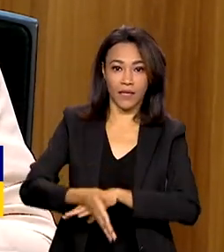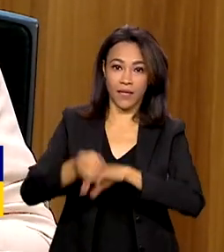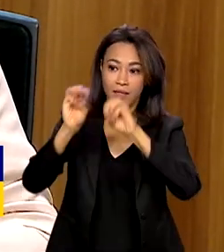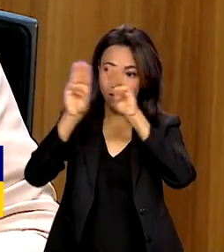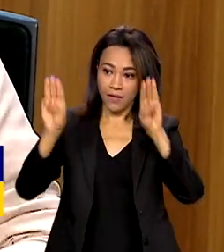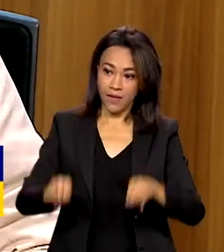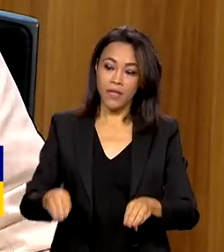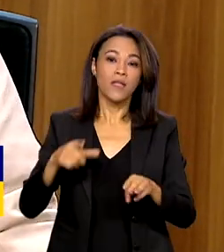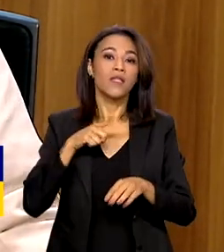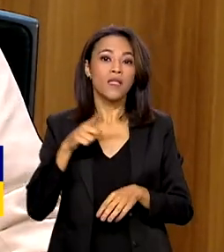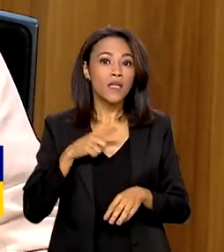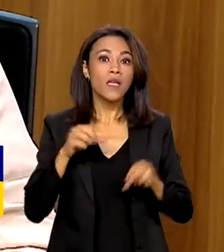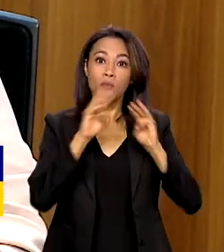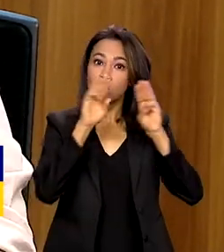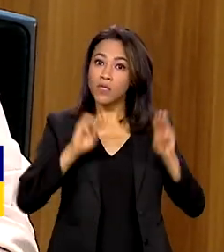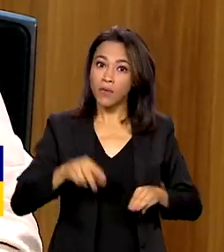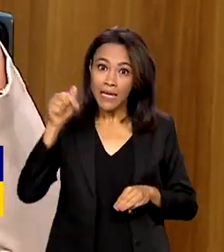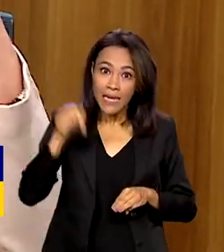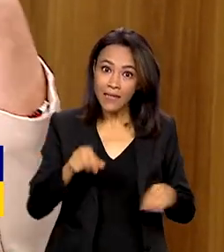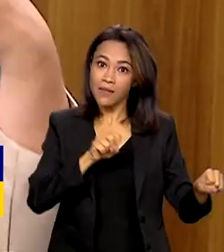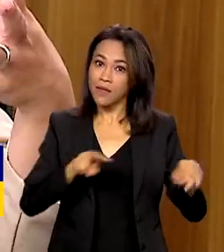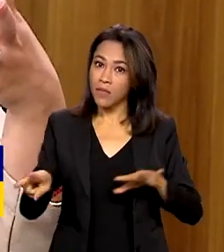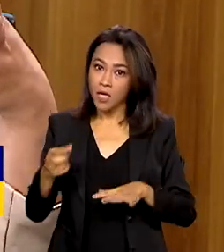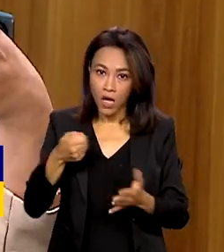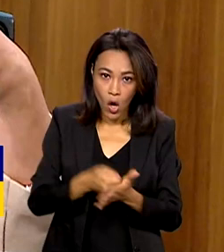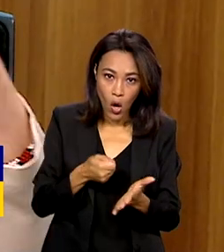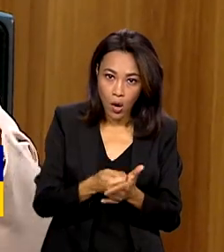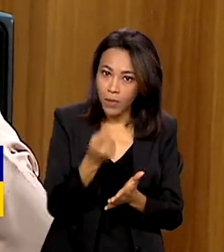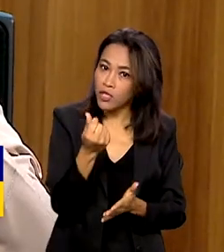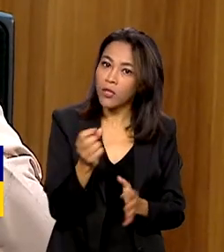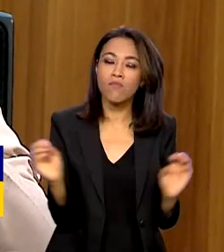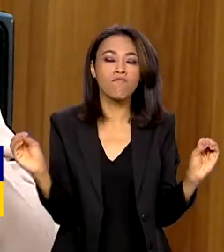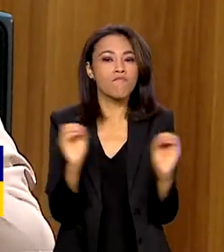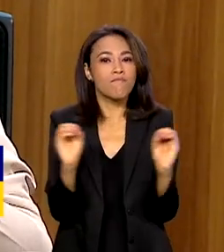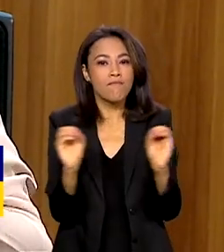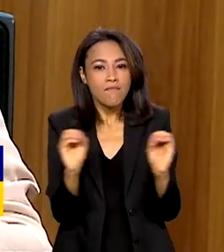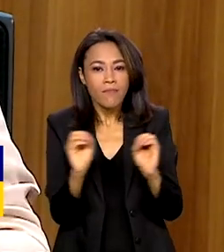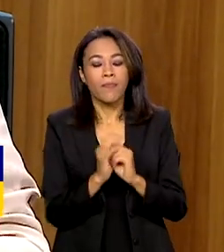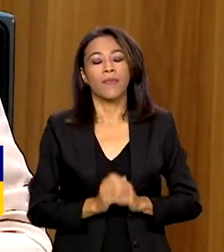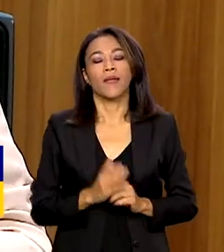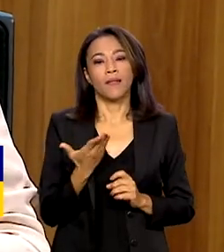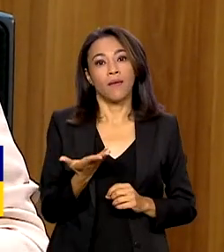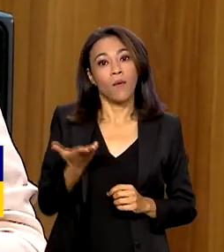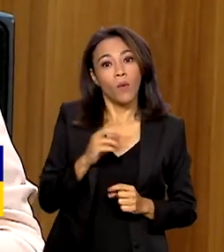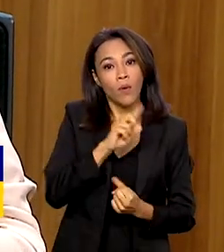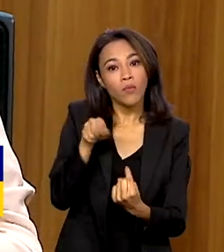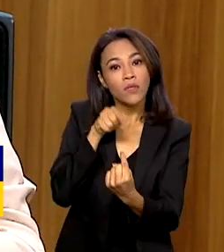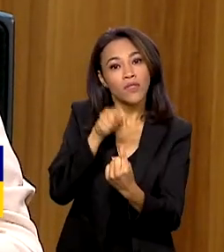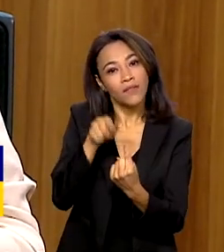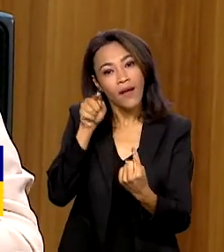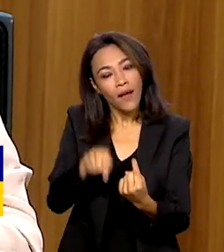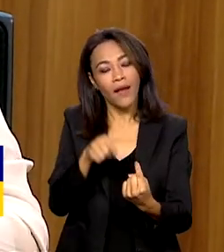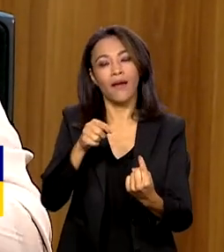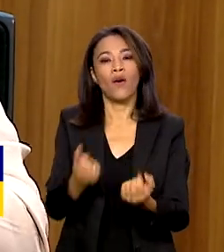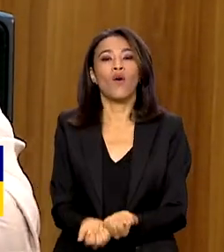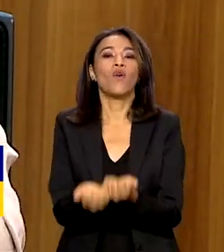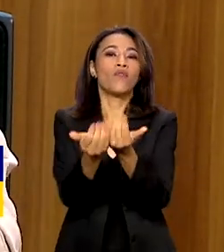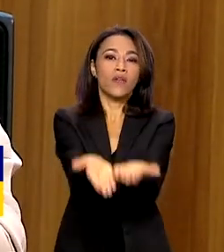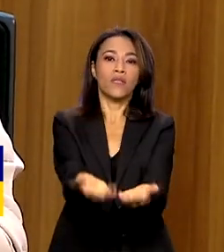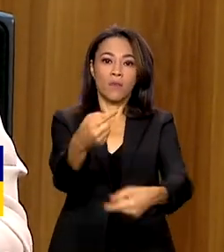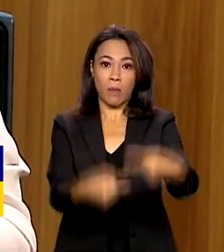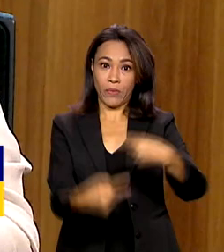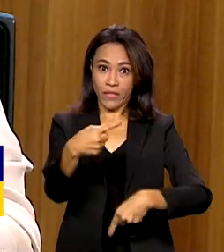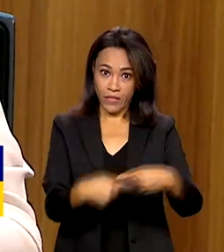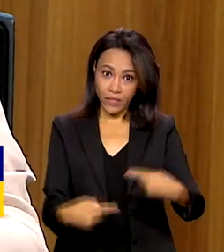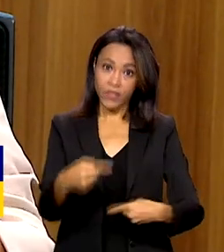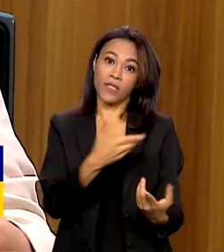cobre ingresso durante a semana. O efeito da semana é o efeito de política pública mesmo, em que